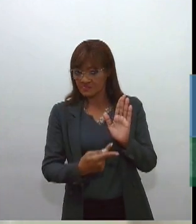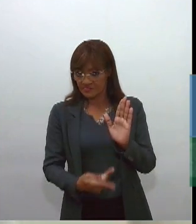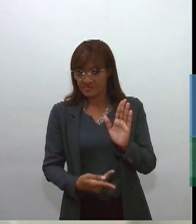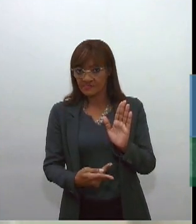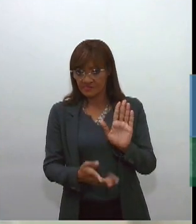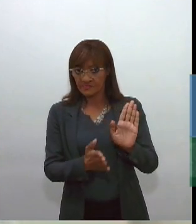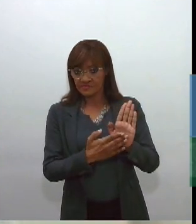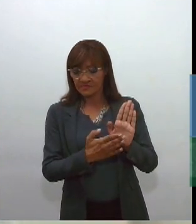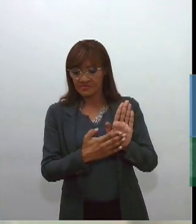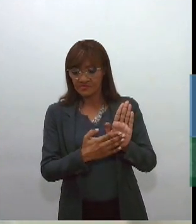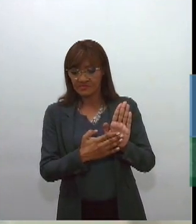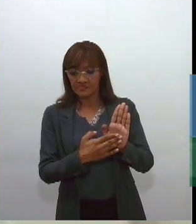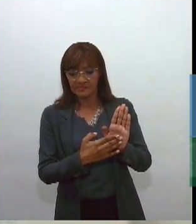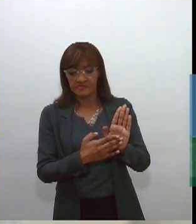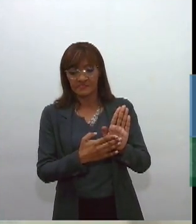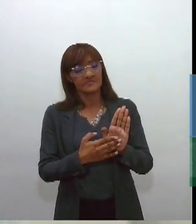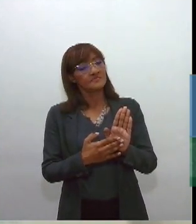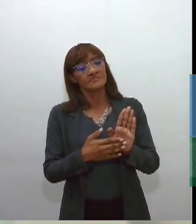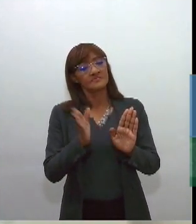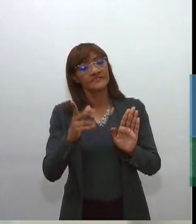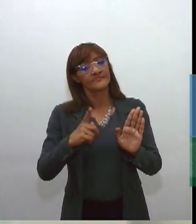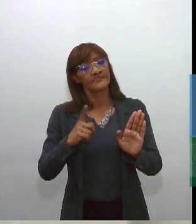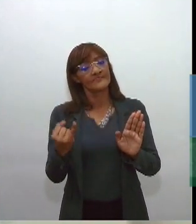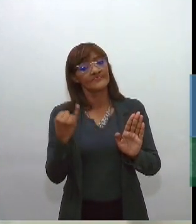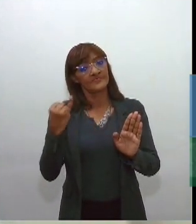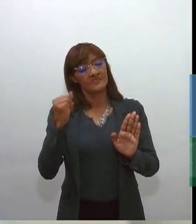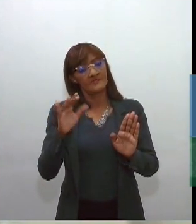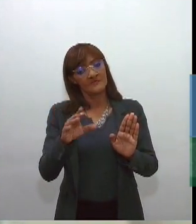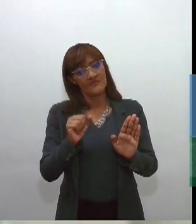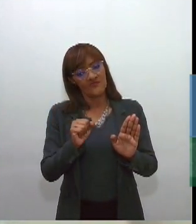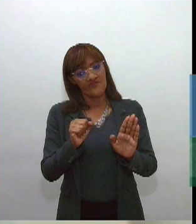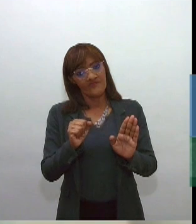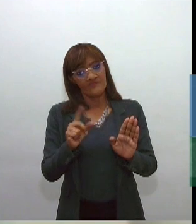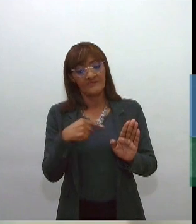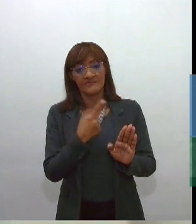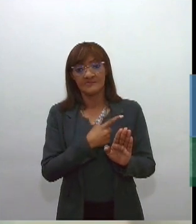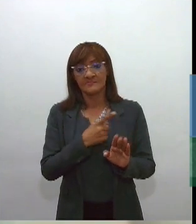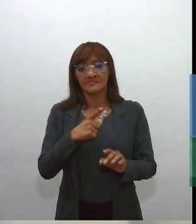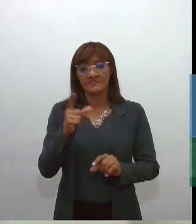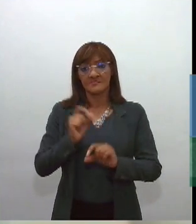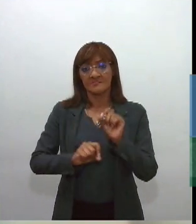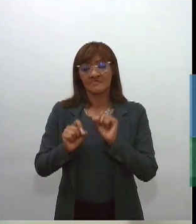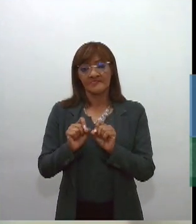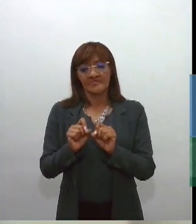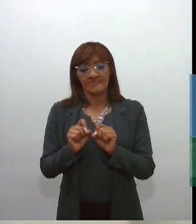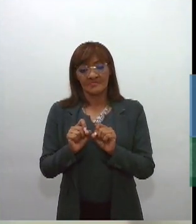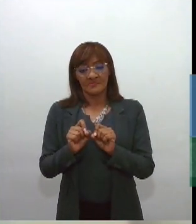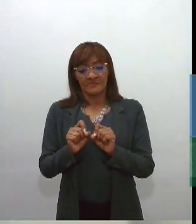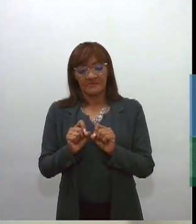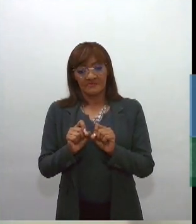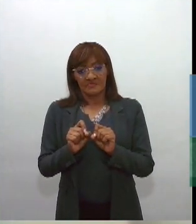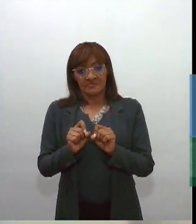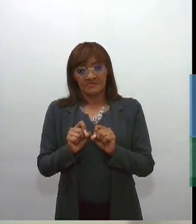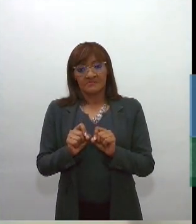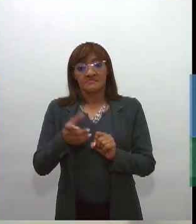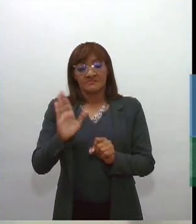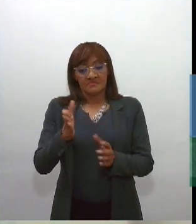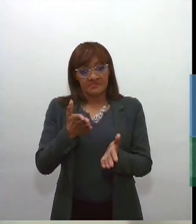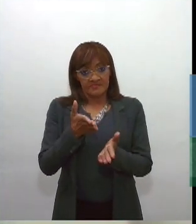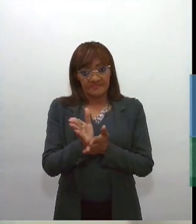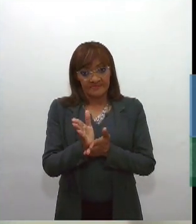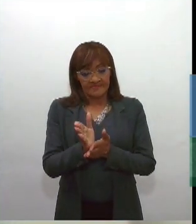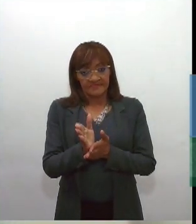constitucional específica, são importantes. E nós tivemos, nesse caso, o projeto foi aprovado pelo Senado no ano passado,